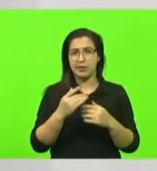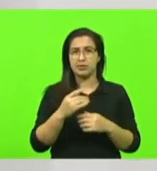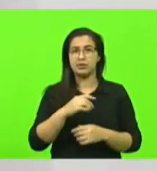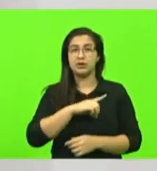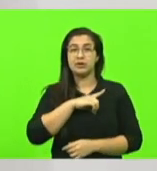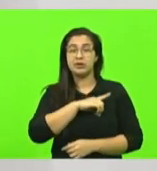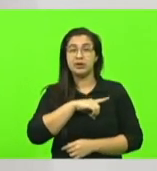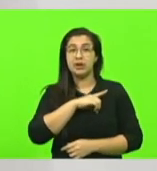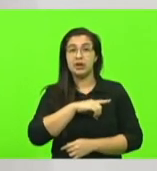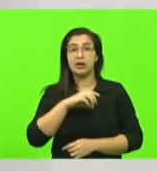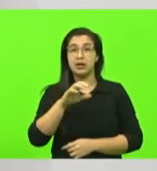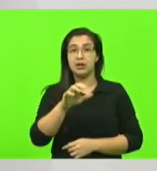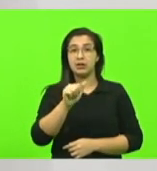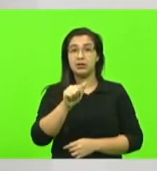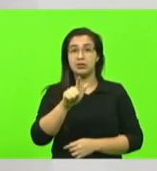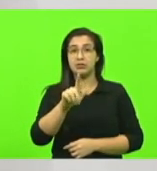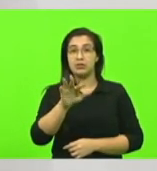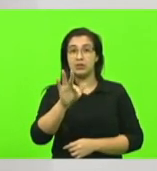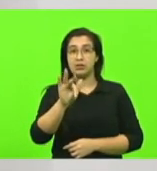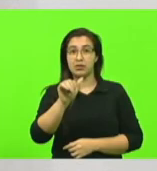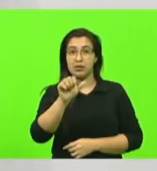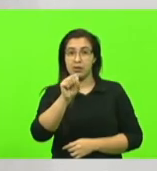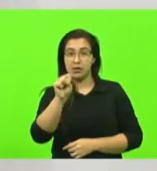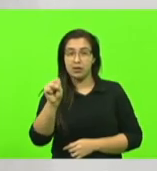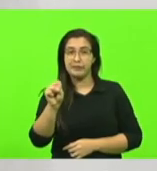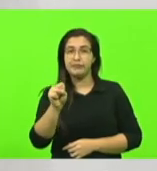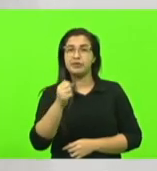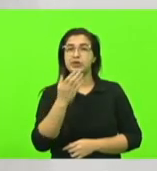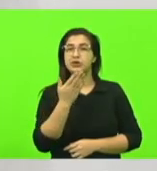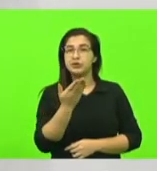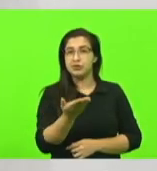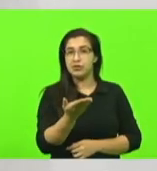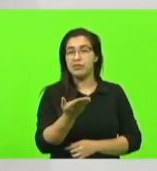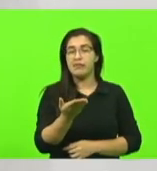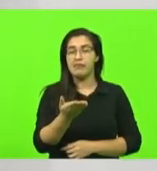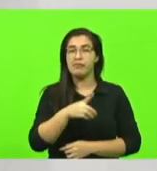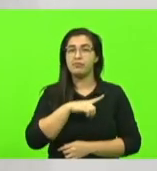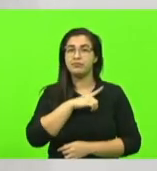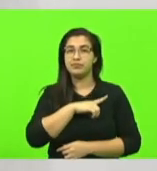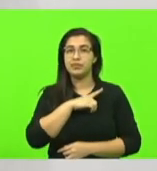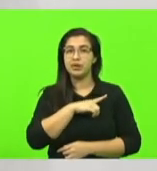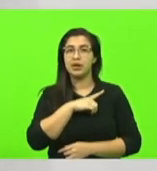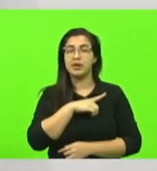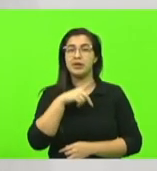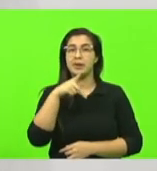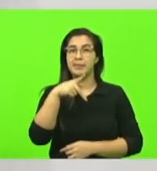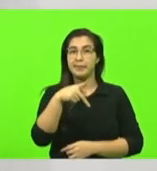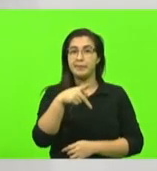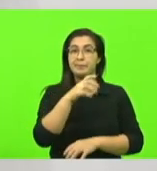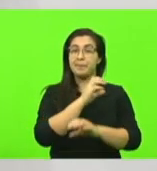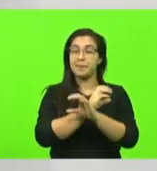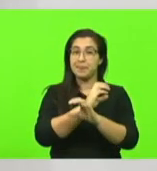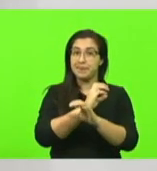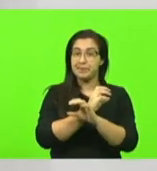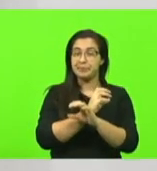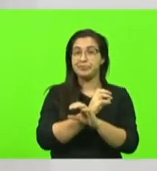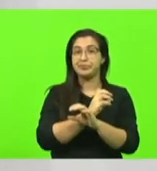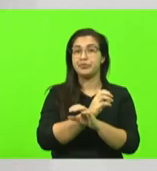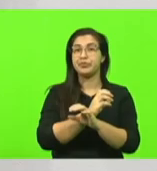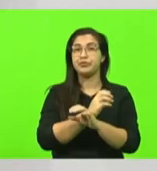delegado adjunto à polícia civil que esteve em Brasília participando de um encontro de